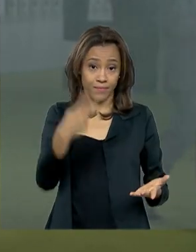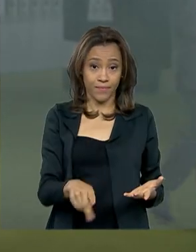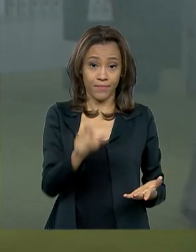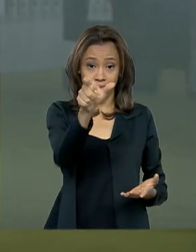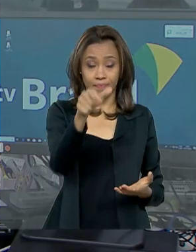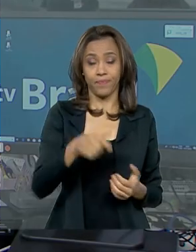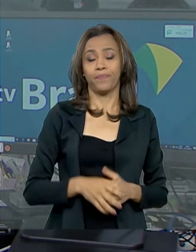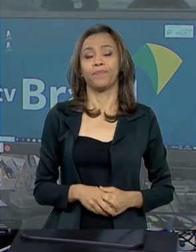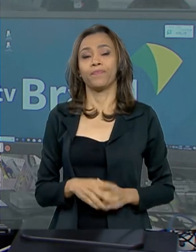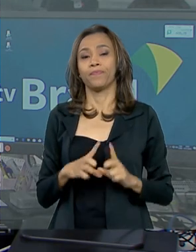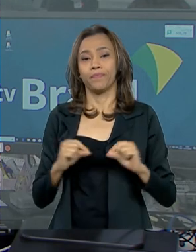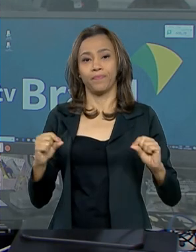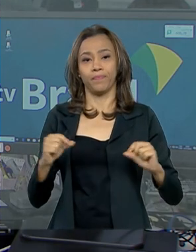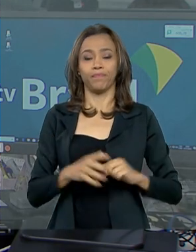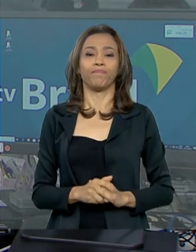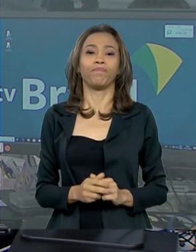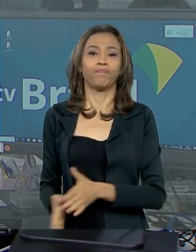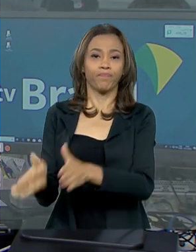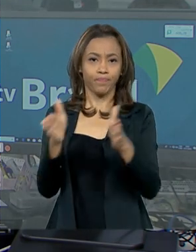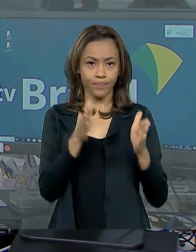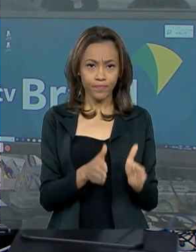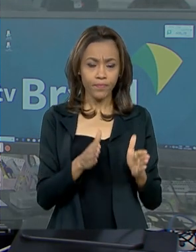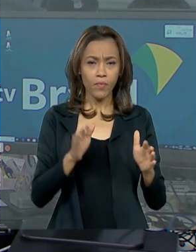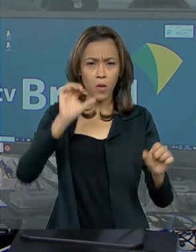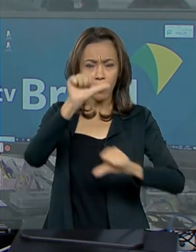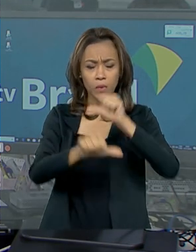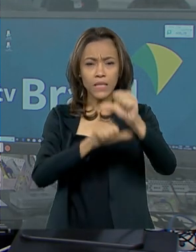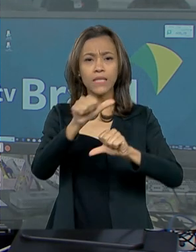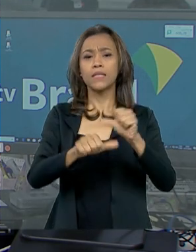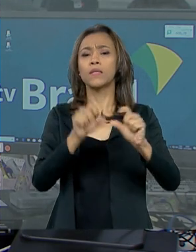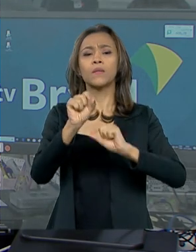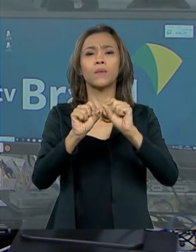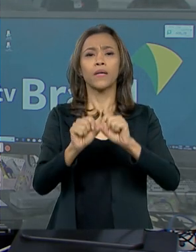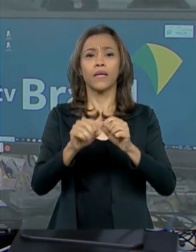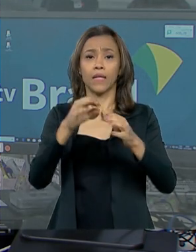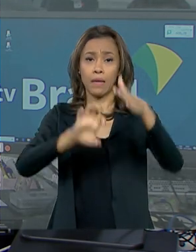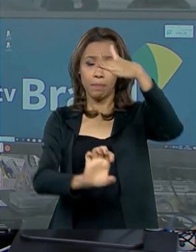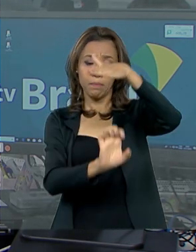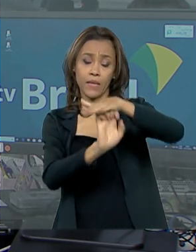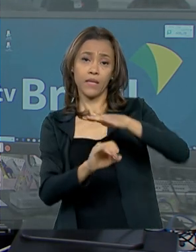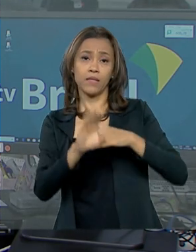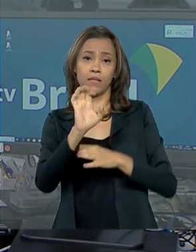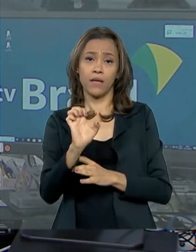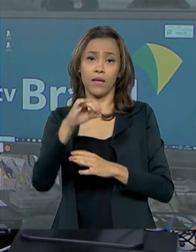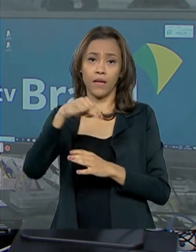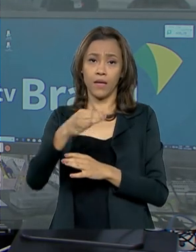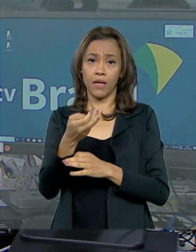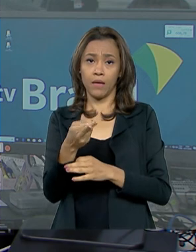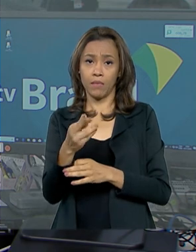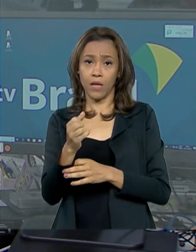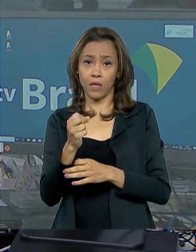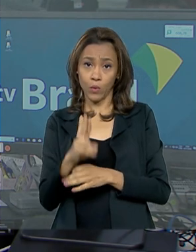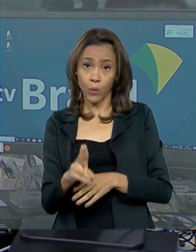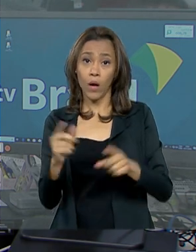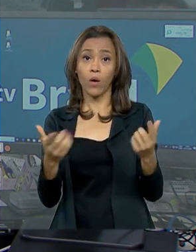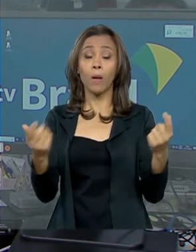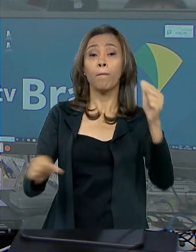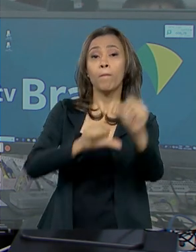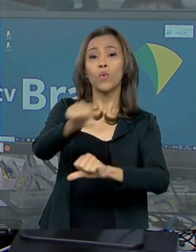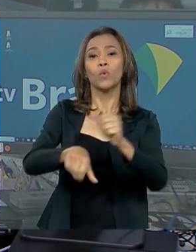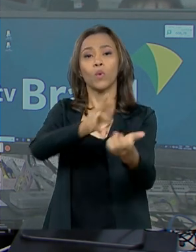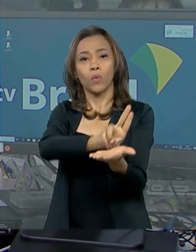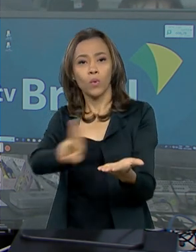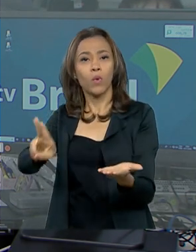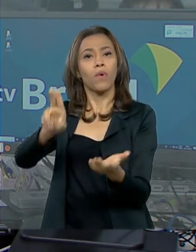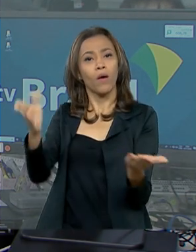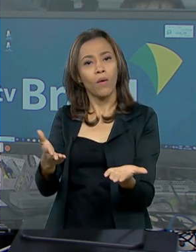Mariana Jungmann. Mudanças na Embratur, que agora passa a ser a Agência Brasileira de Promoção Internacional do Turismo. A